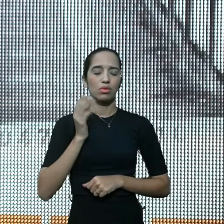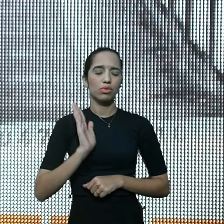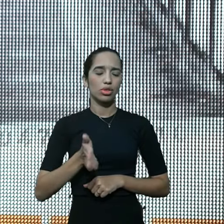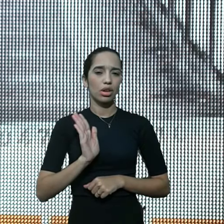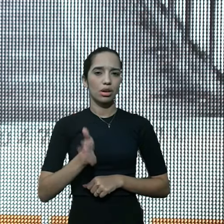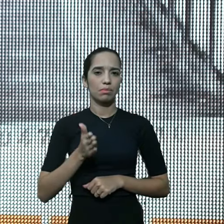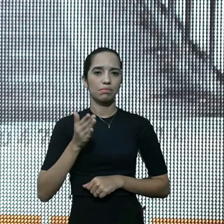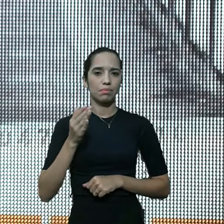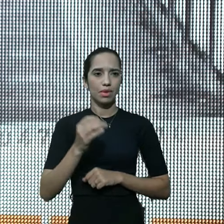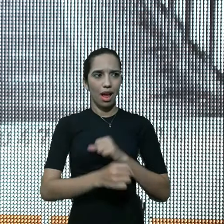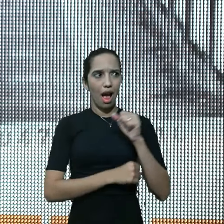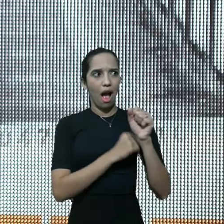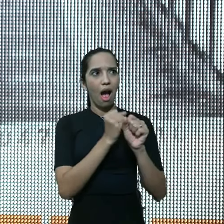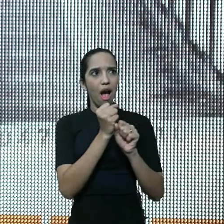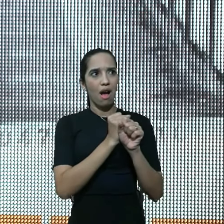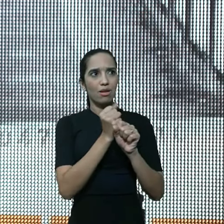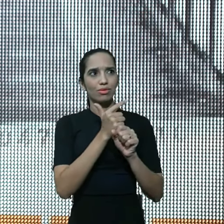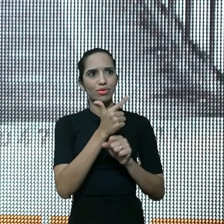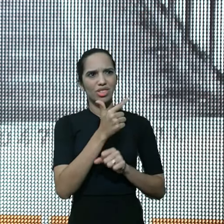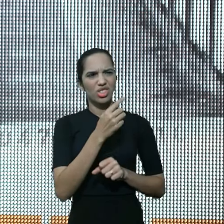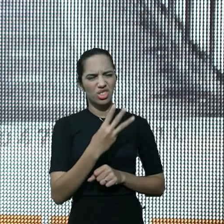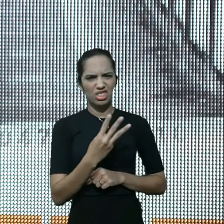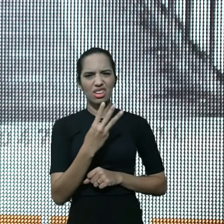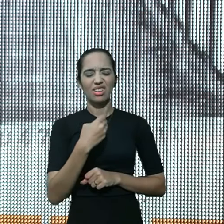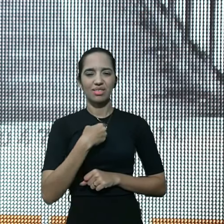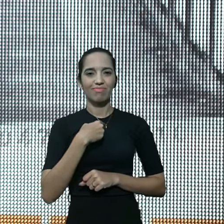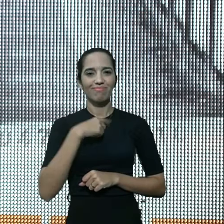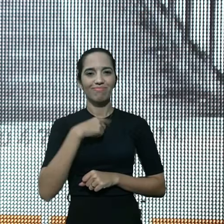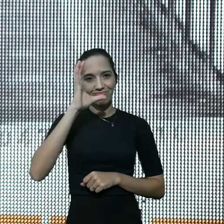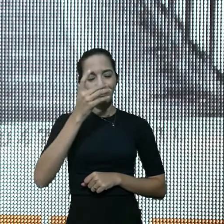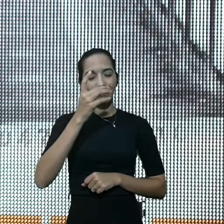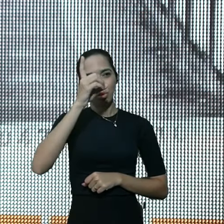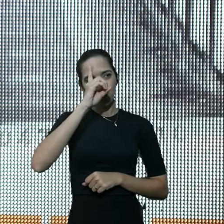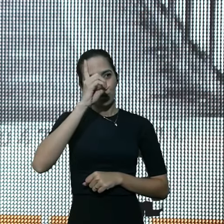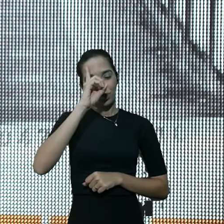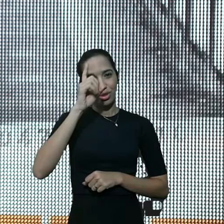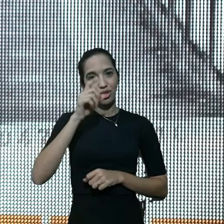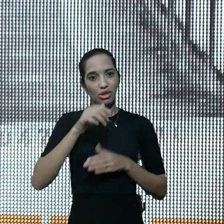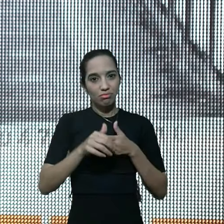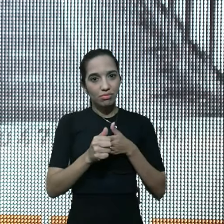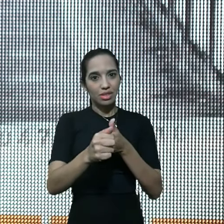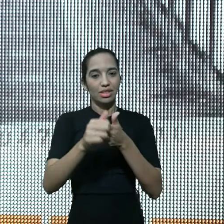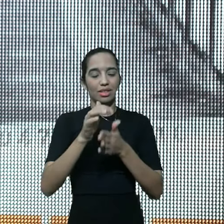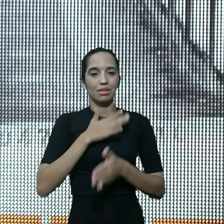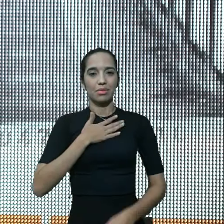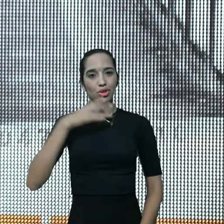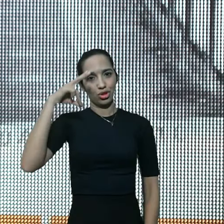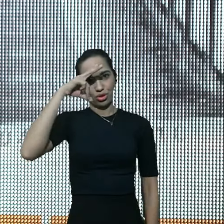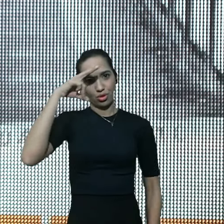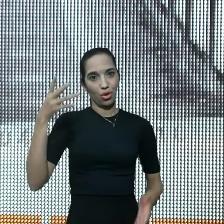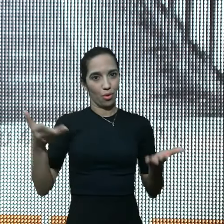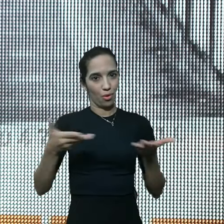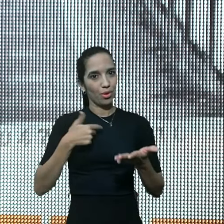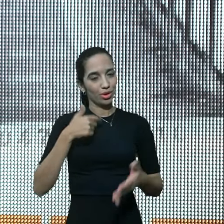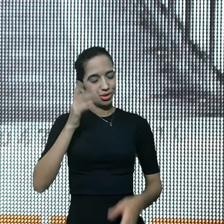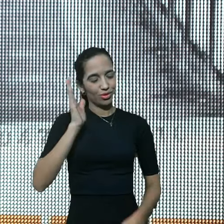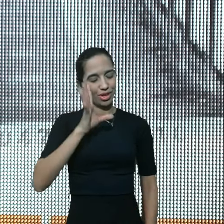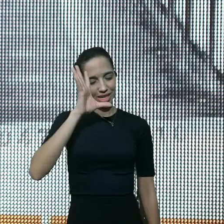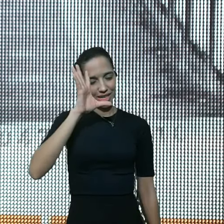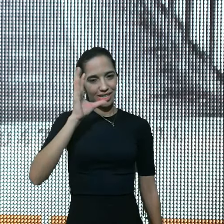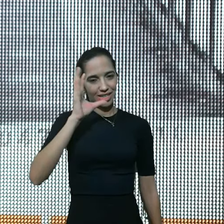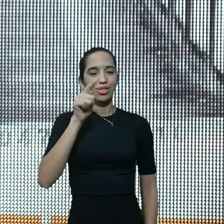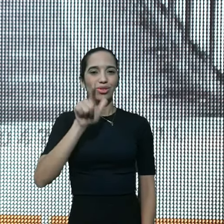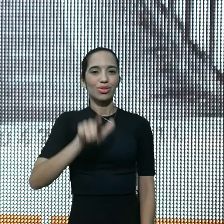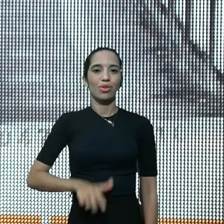longo, dos meus últimos, 23 anos, isso tem norteado, a minha história, hoje, eu já tomei, essa decisão,